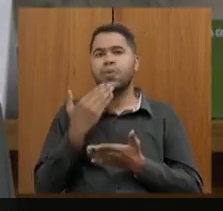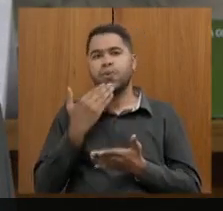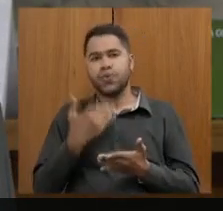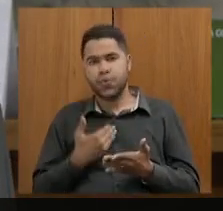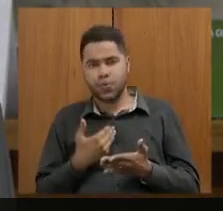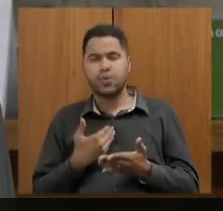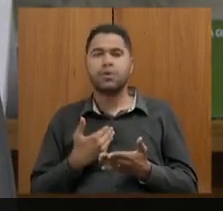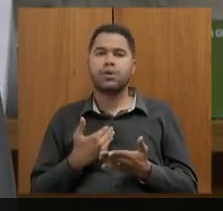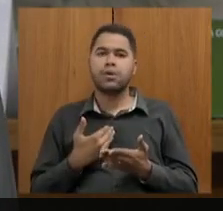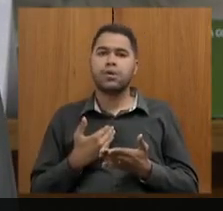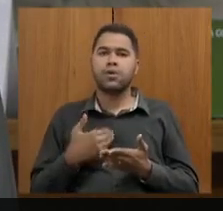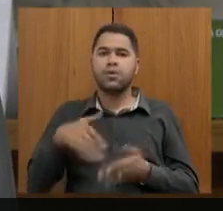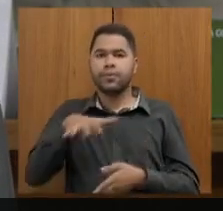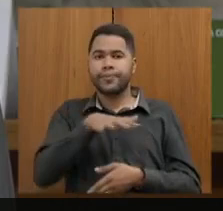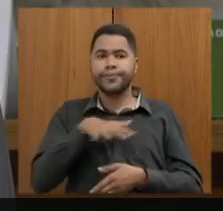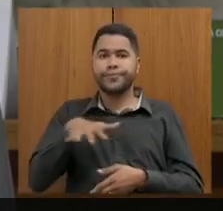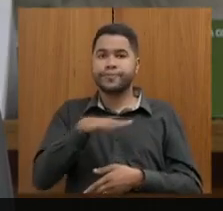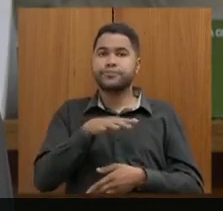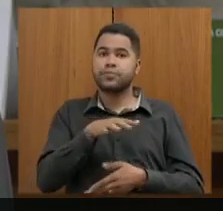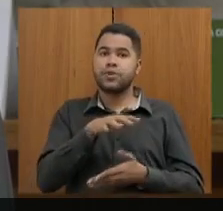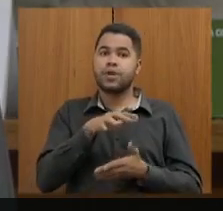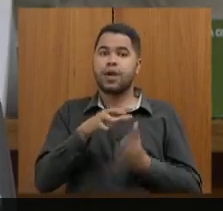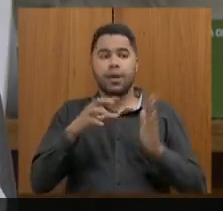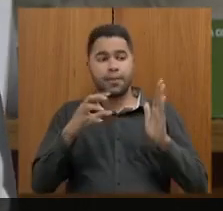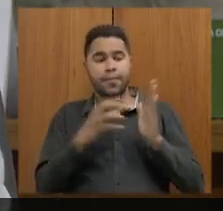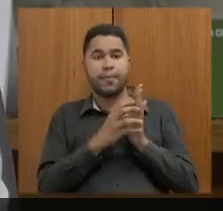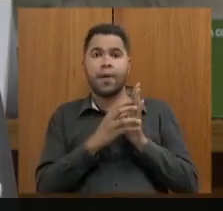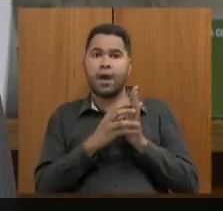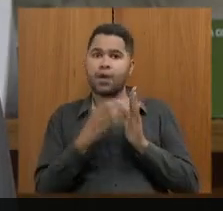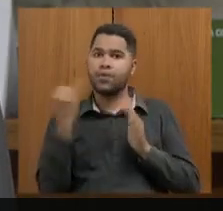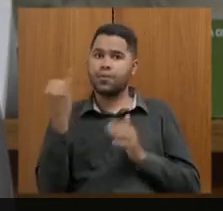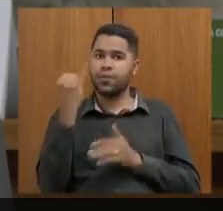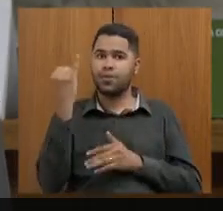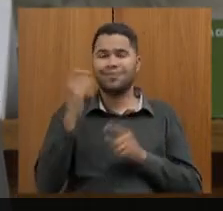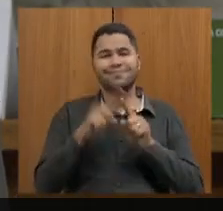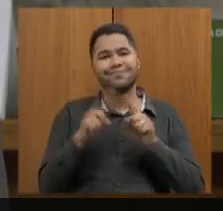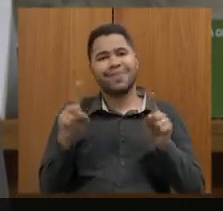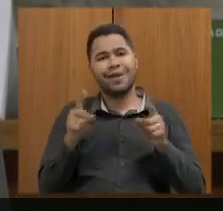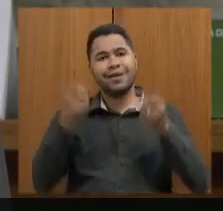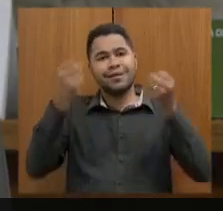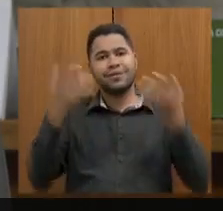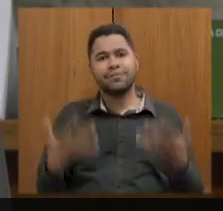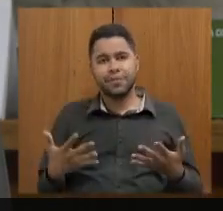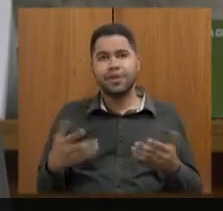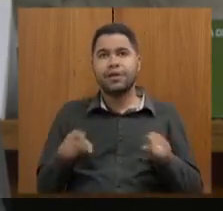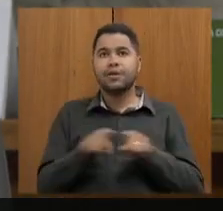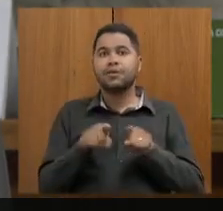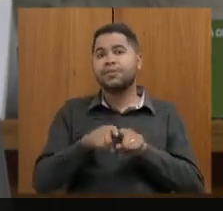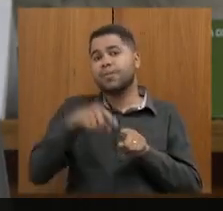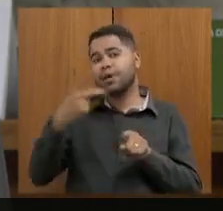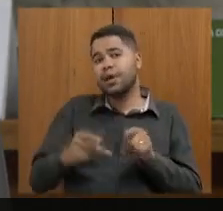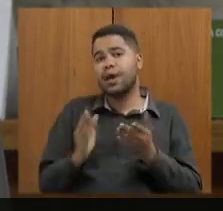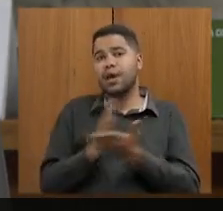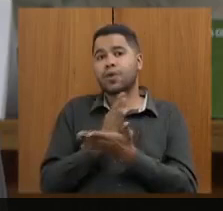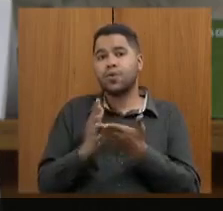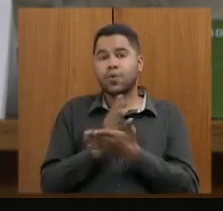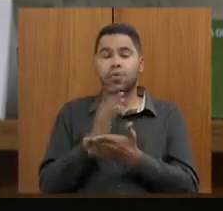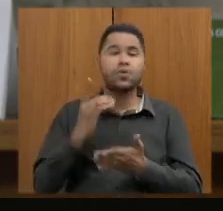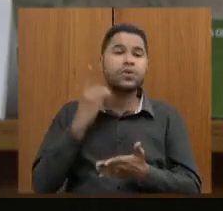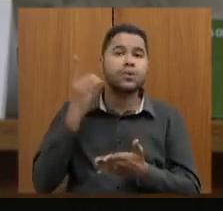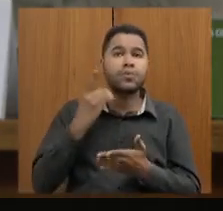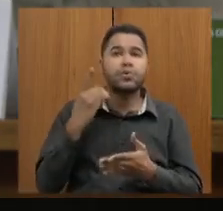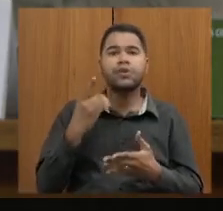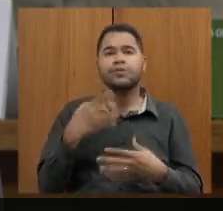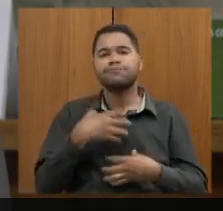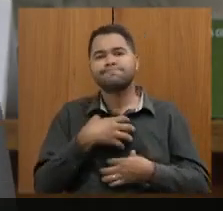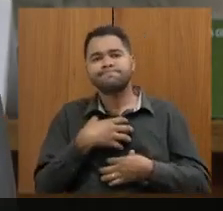para a sessão de servidores que ocupariam posições bastante importantes, mas eu tive que explicar, até essa casa, alguns deputados, explicar a sensibilidade